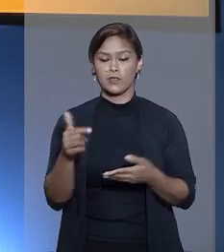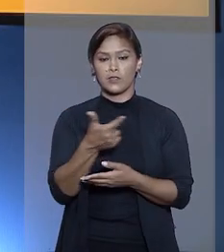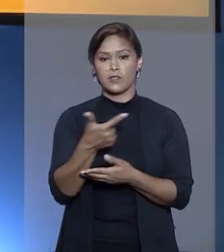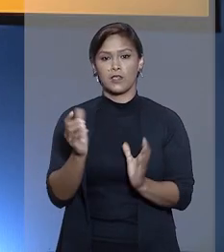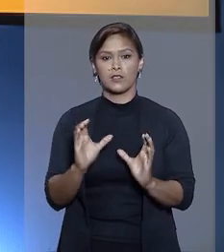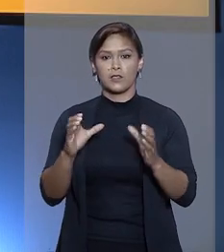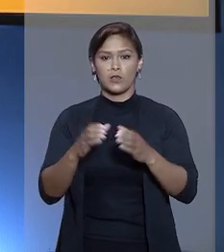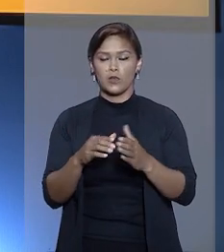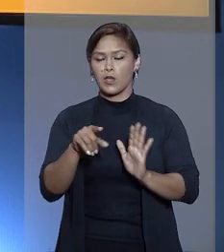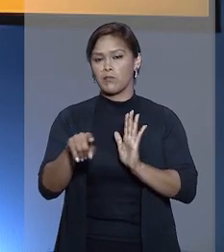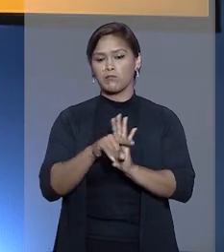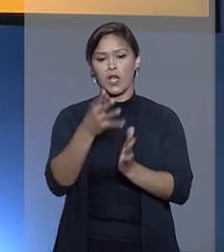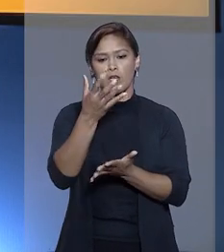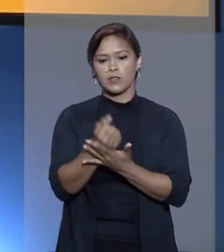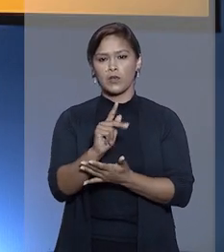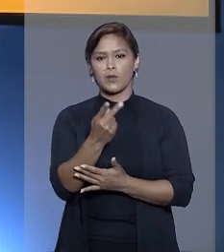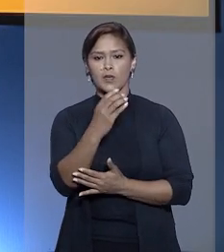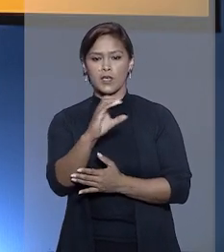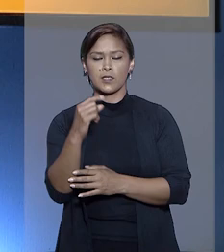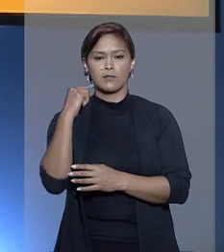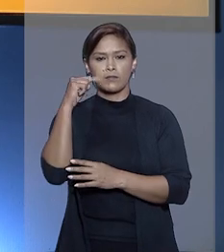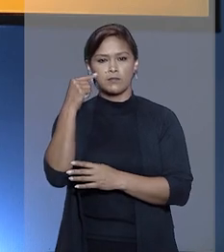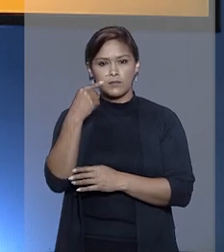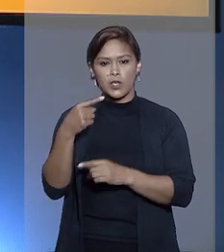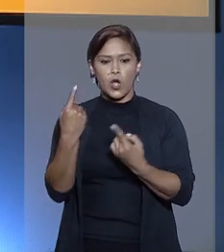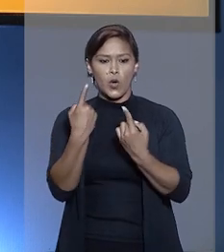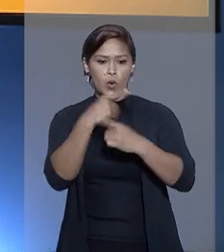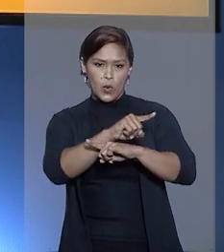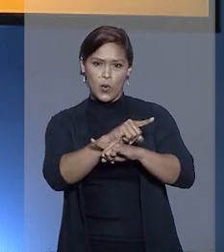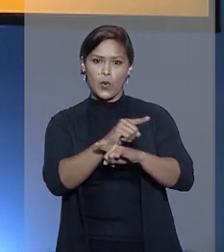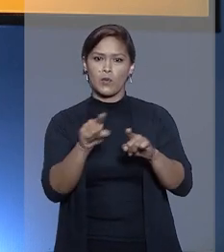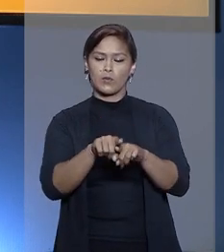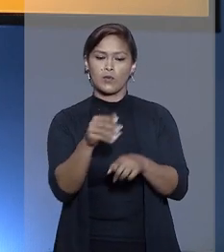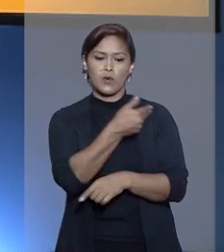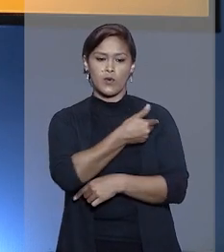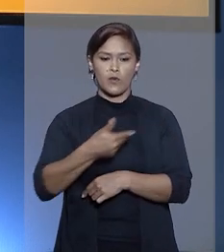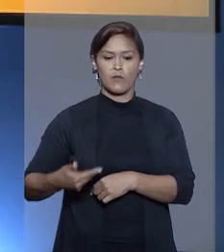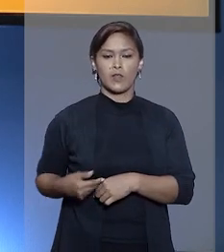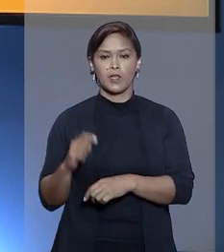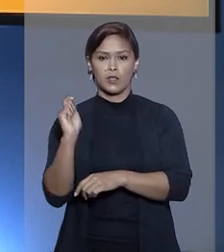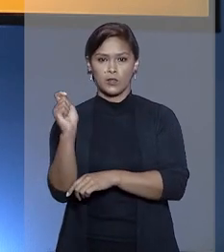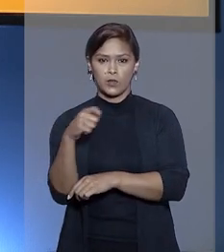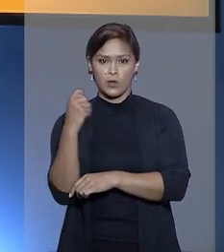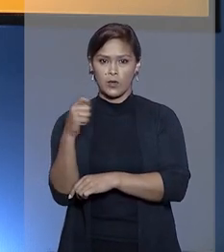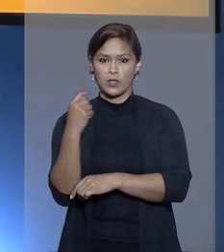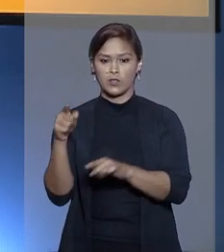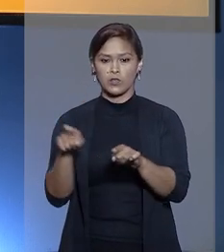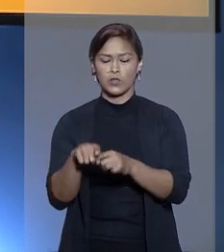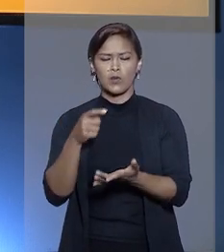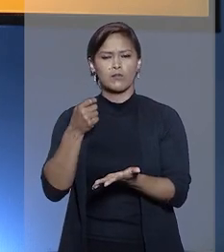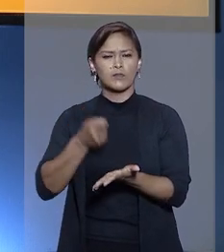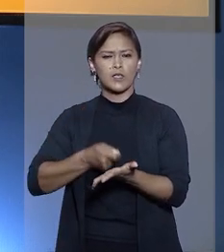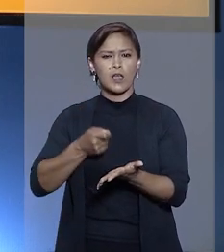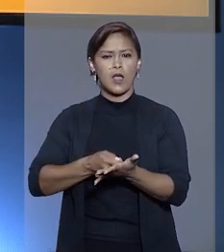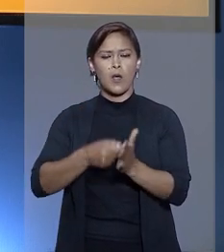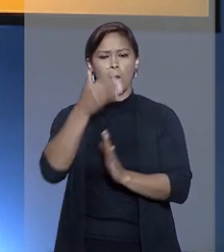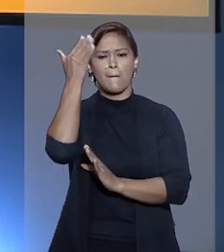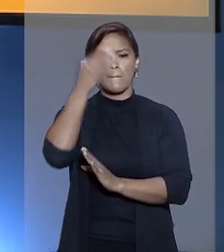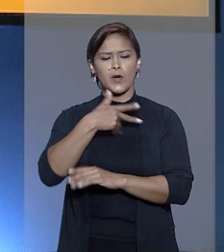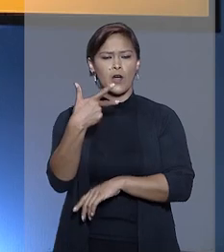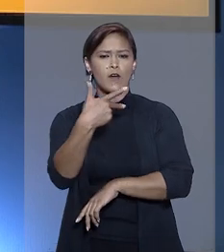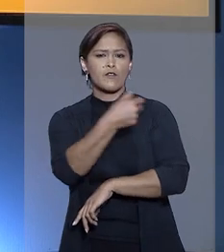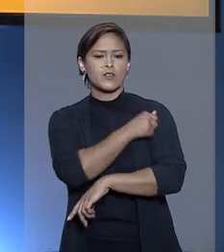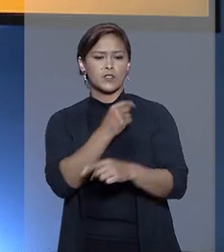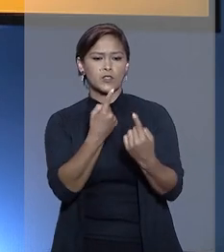a segunda turma negou abescorpos a um advogado contra ato do governador do Rio Grande do Sul que exigia a comprovação de